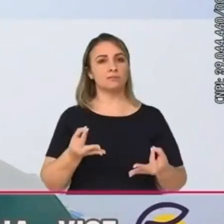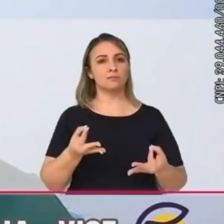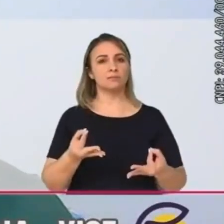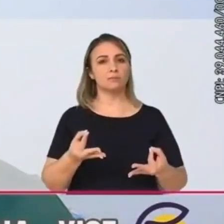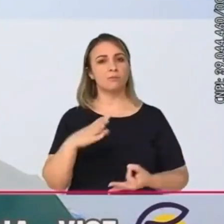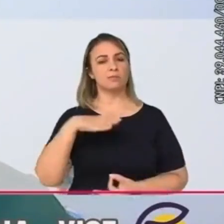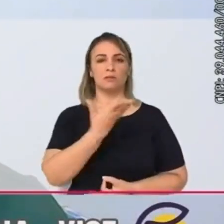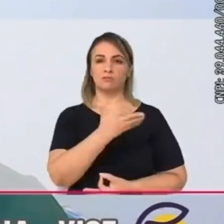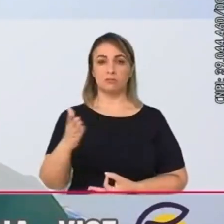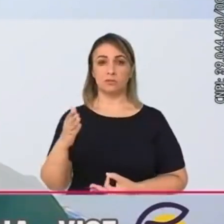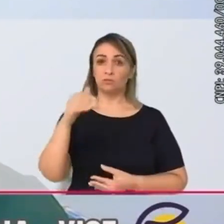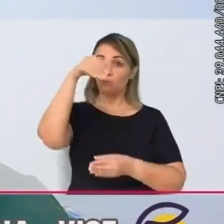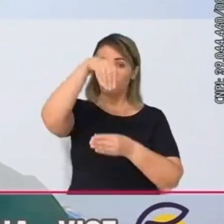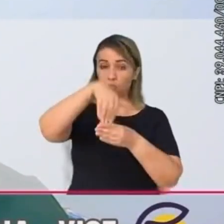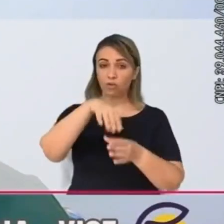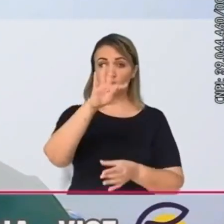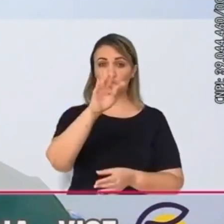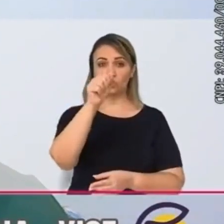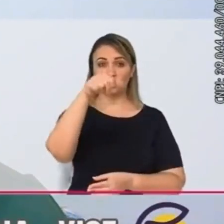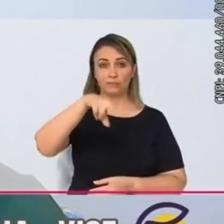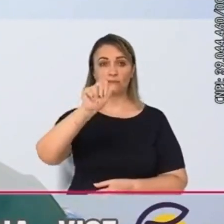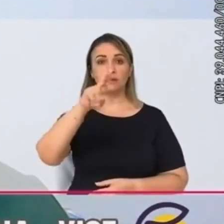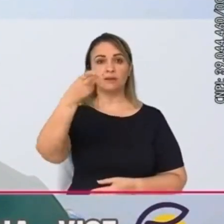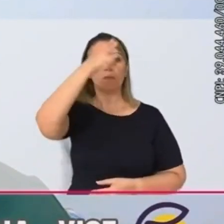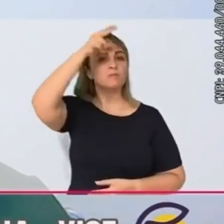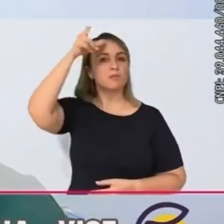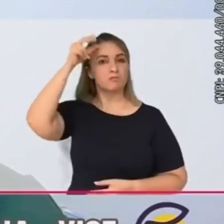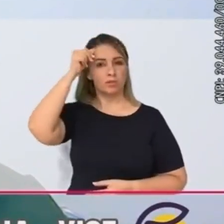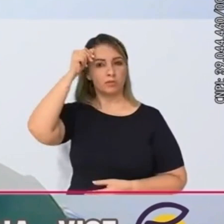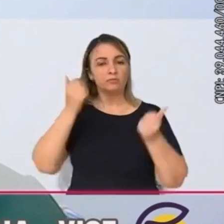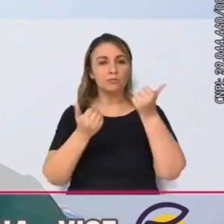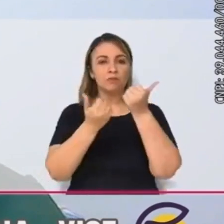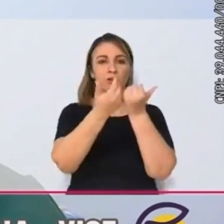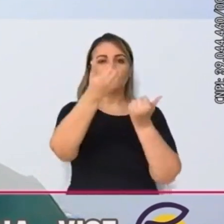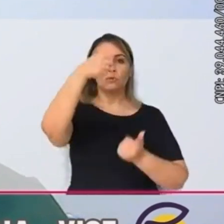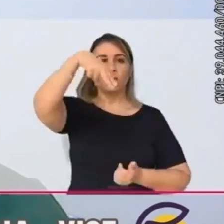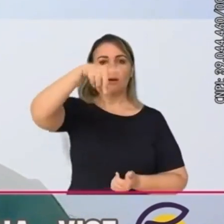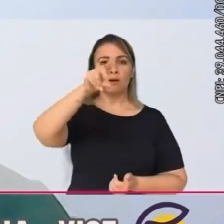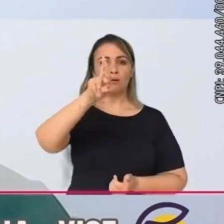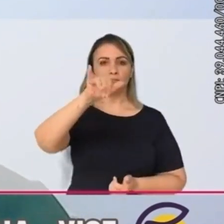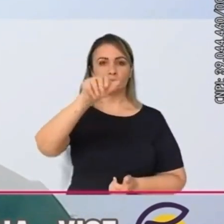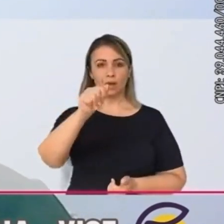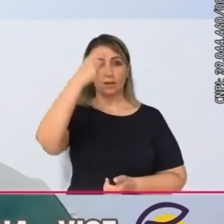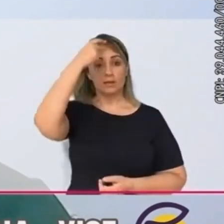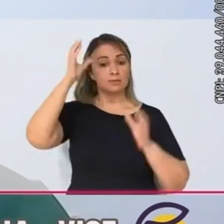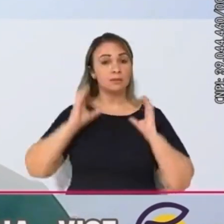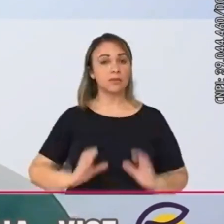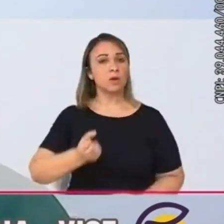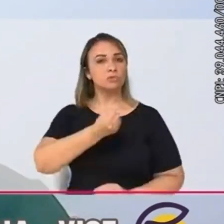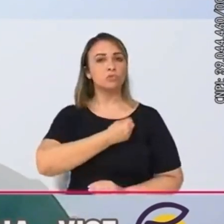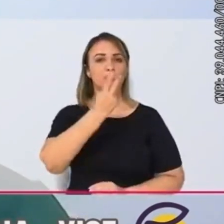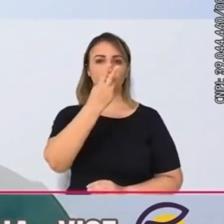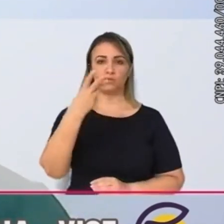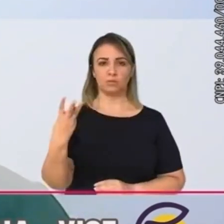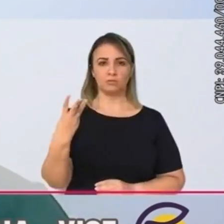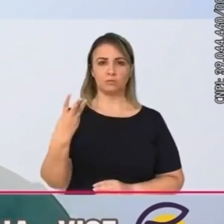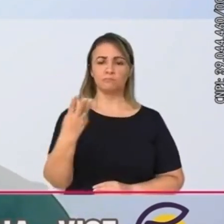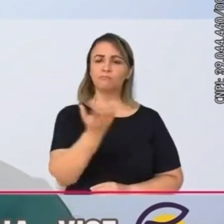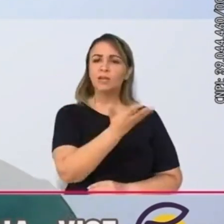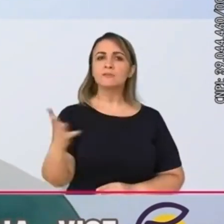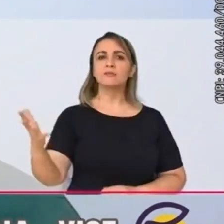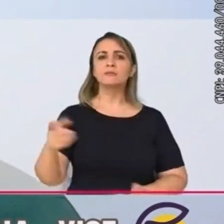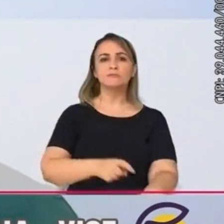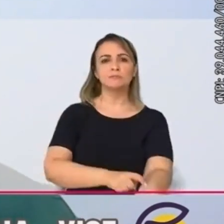Seja justo, Gonçalves. Vote Daná, prefeito. E Andréa, vice. Cidadania, 23.